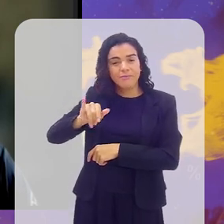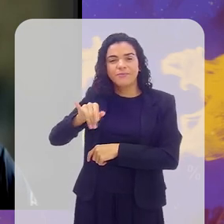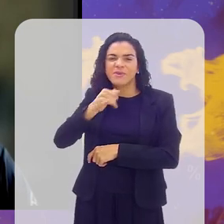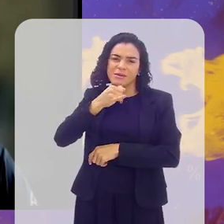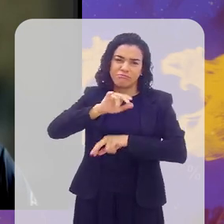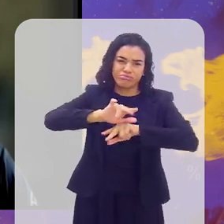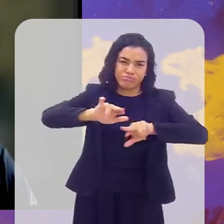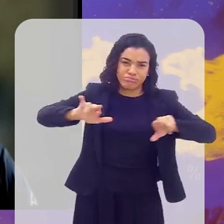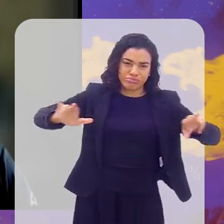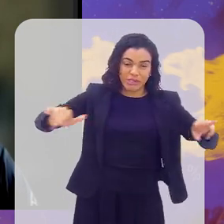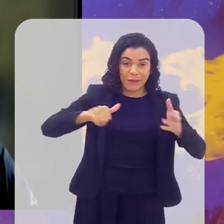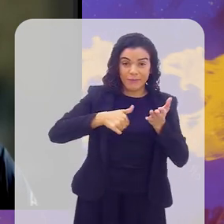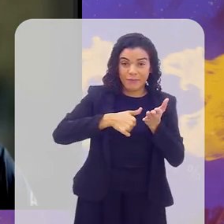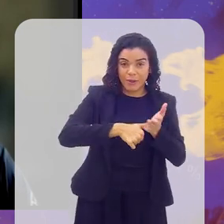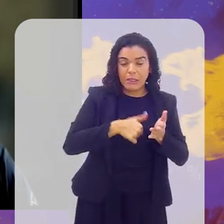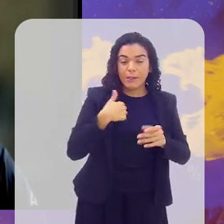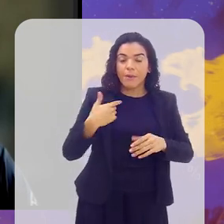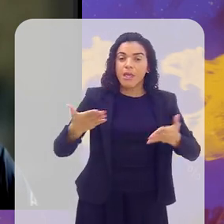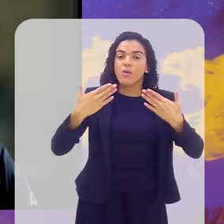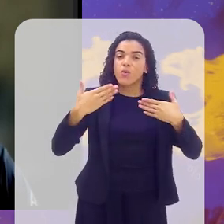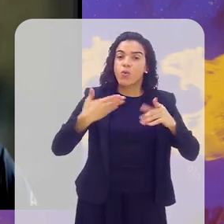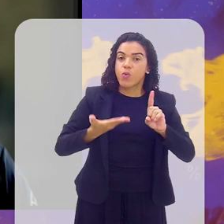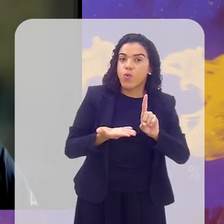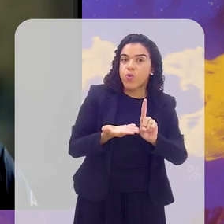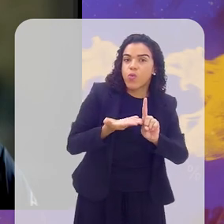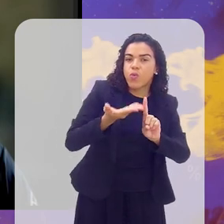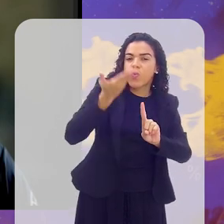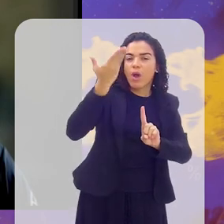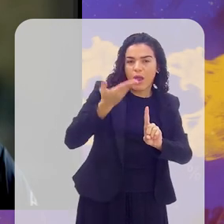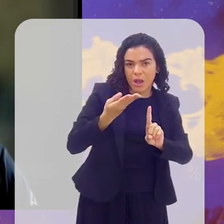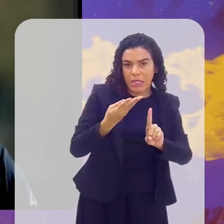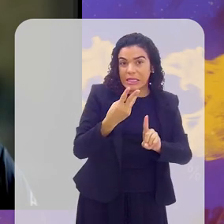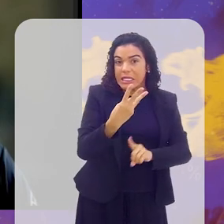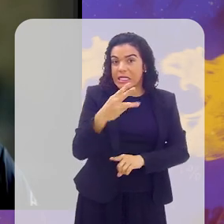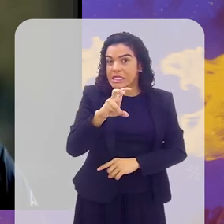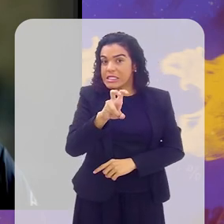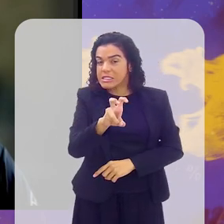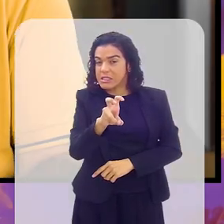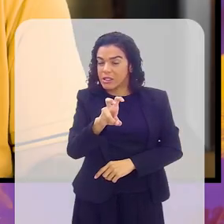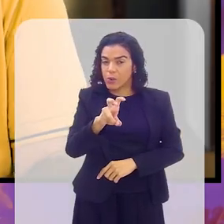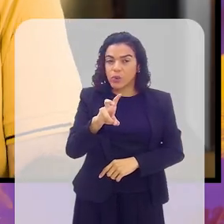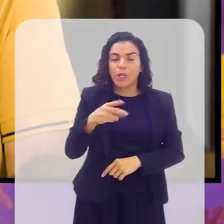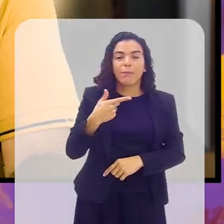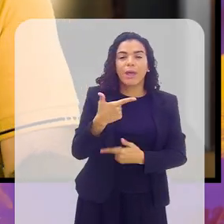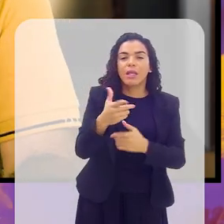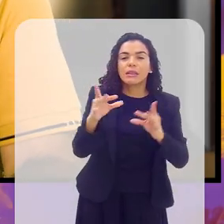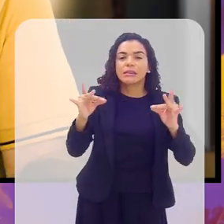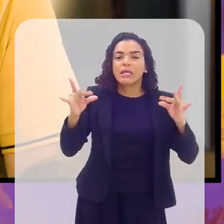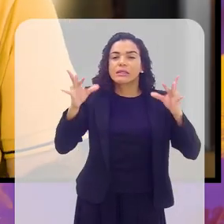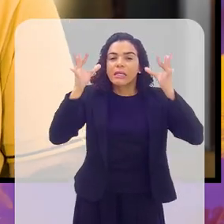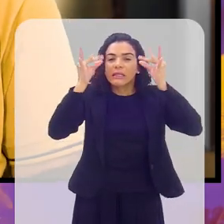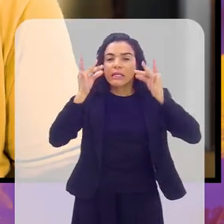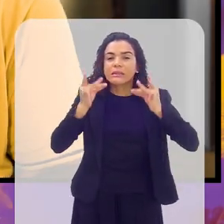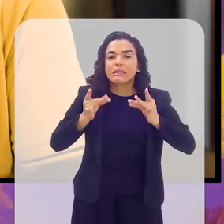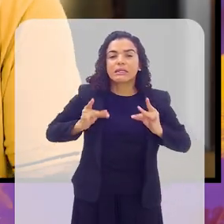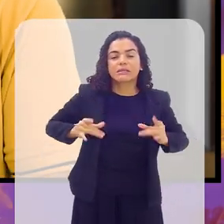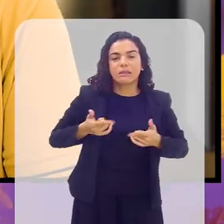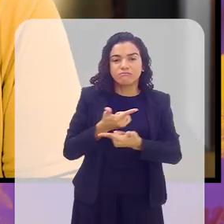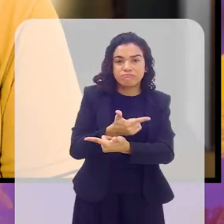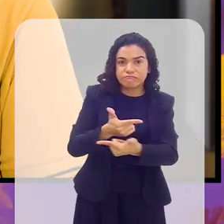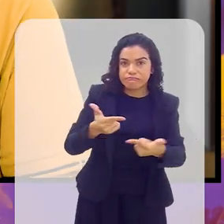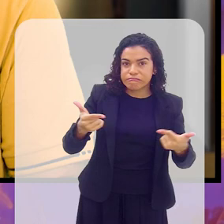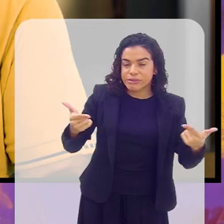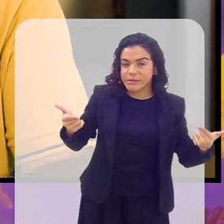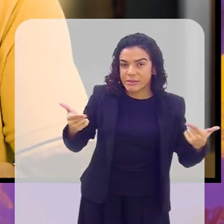E com essa temperatura elevada, sol de 40, 35 graus, baixa a umidade relativa do ar, é